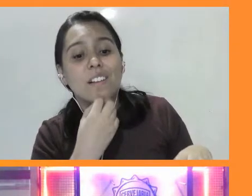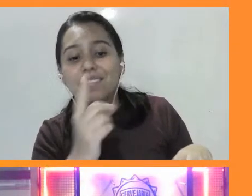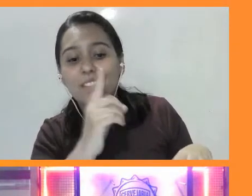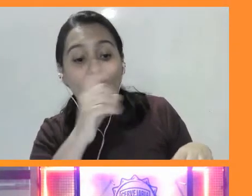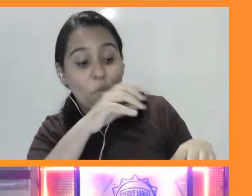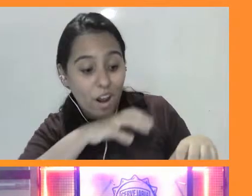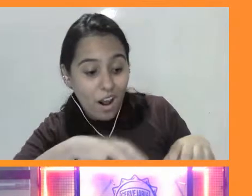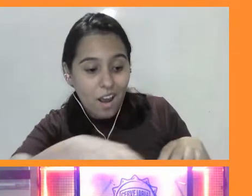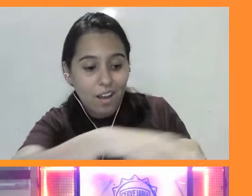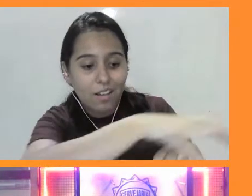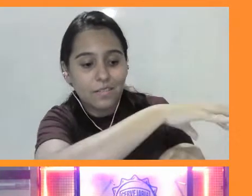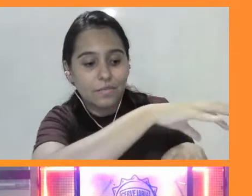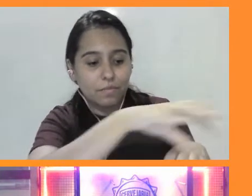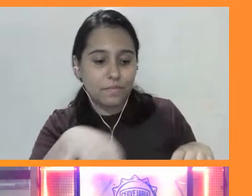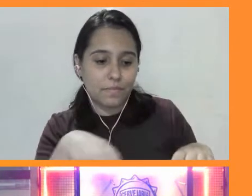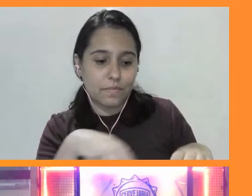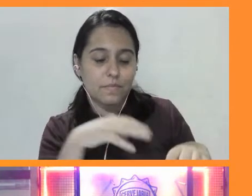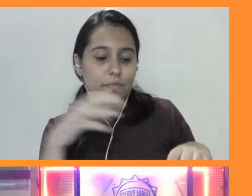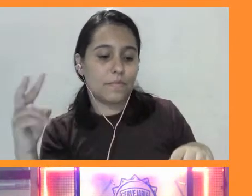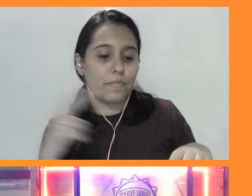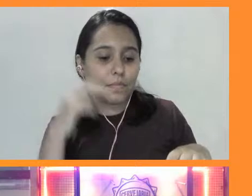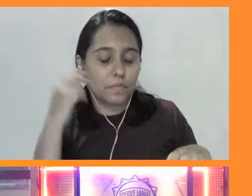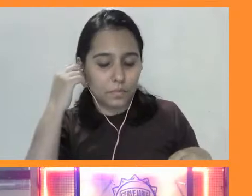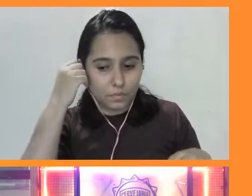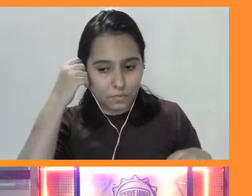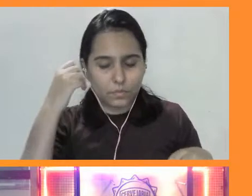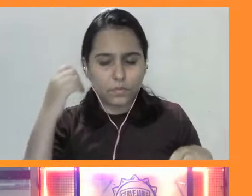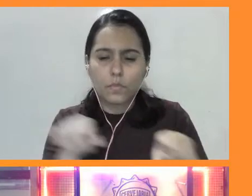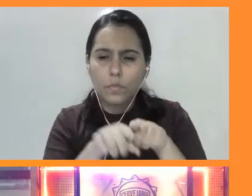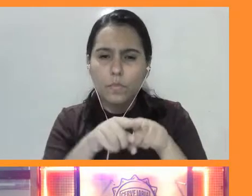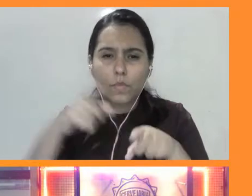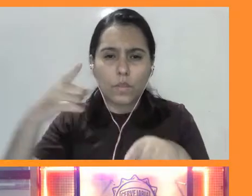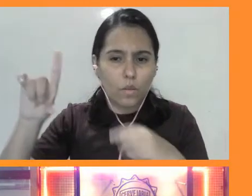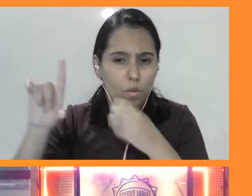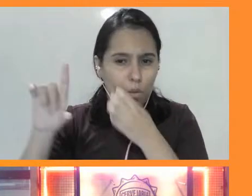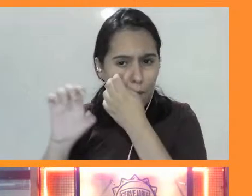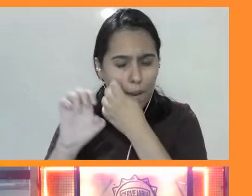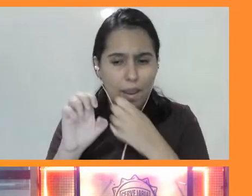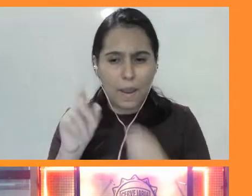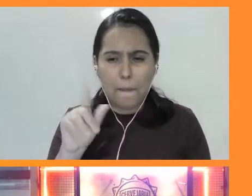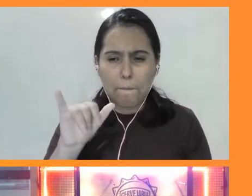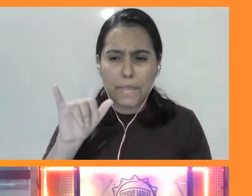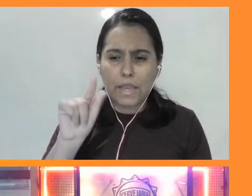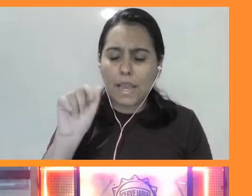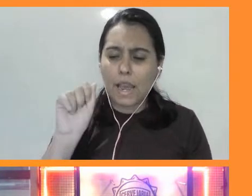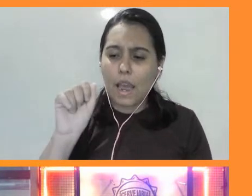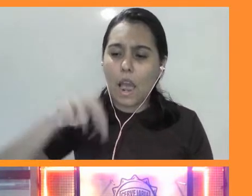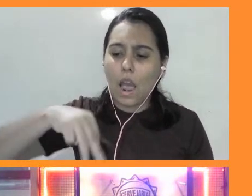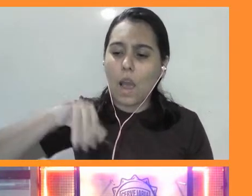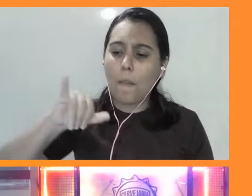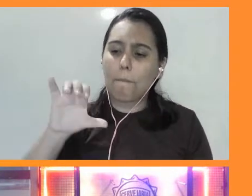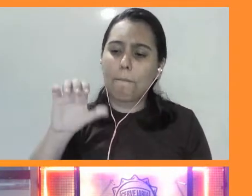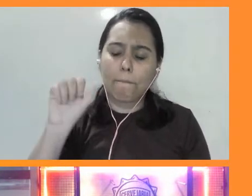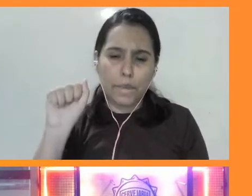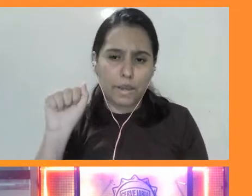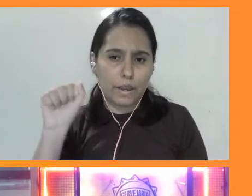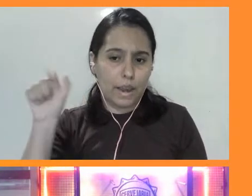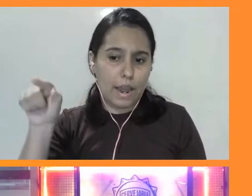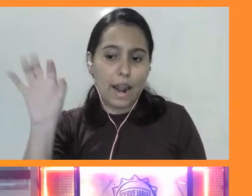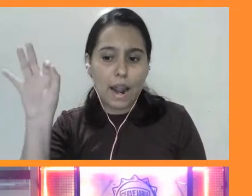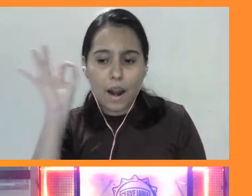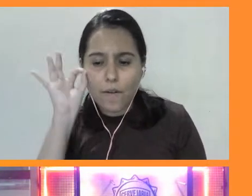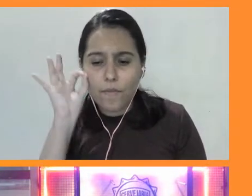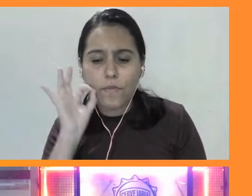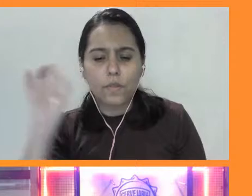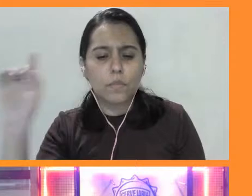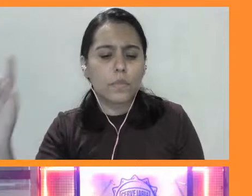da seleção epigenética, né? Que a gente chama, epigâmica, né? A gente, a fêmea selecionar um caráter do